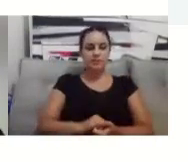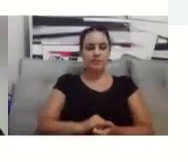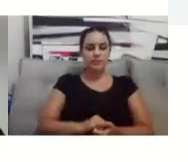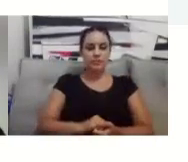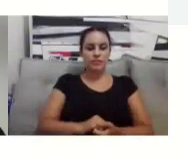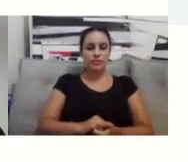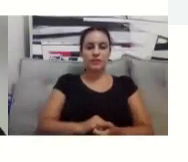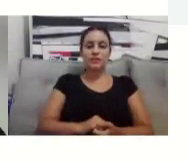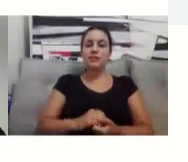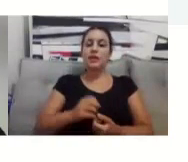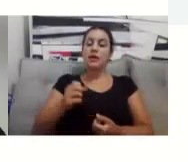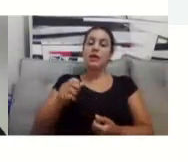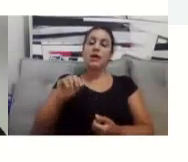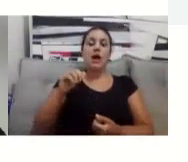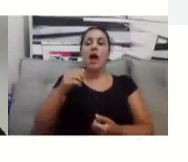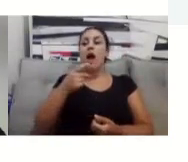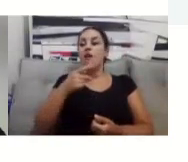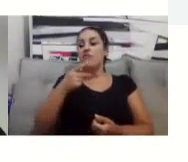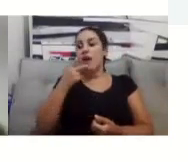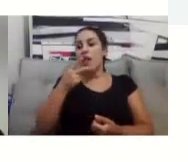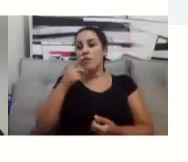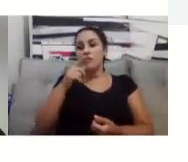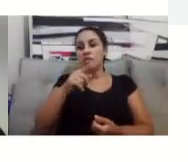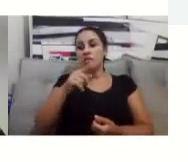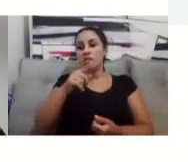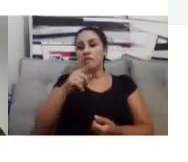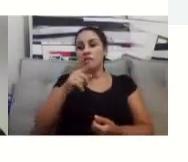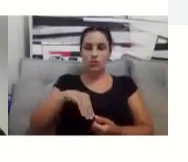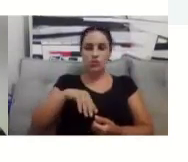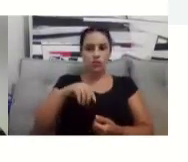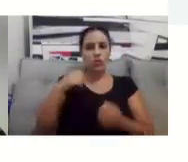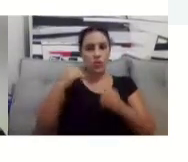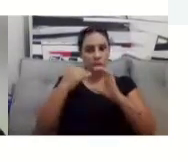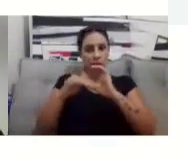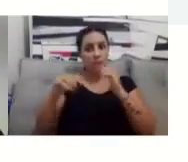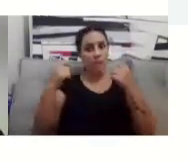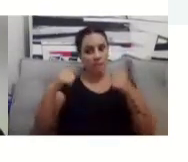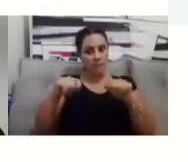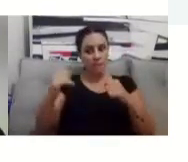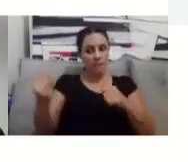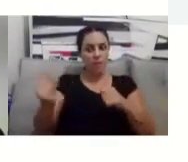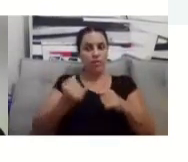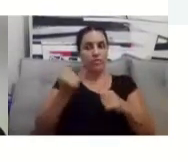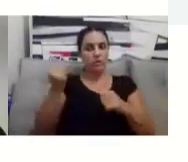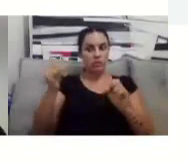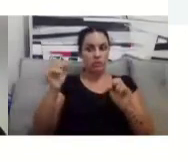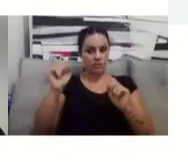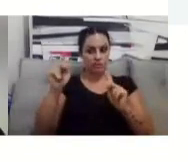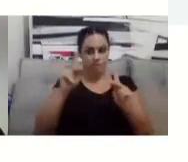não posso mais, eu não quero desistir, qualquer coisa, é só falar isso, tá bom?